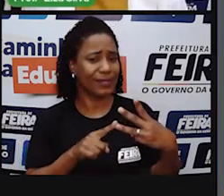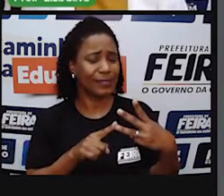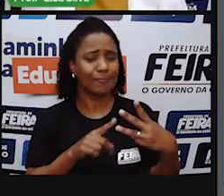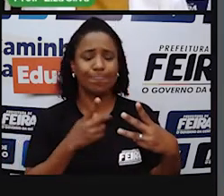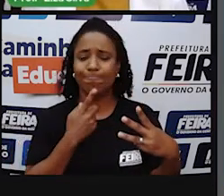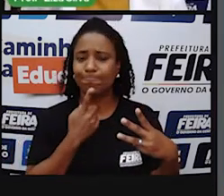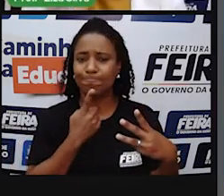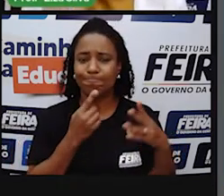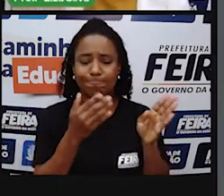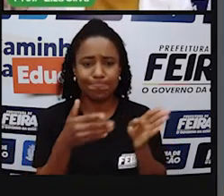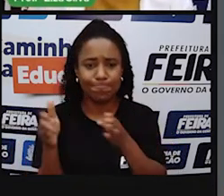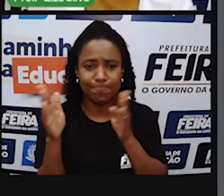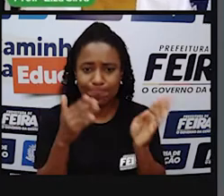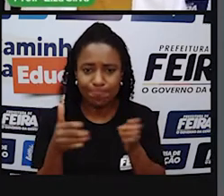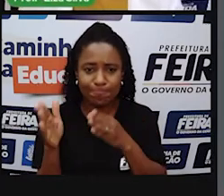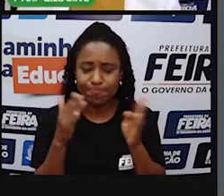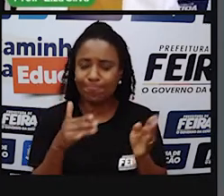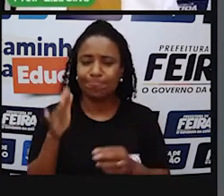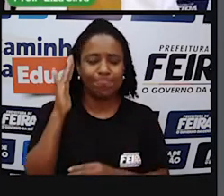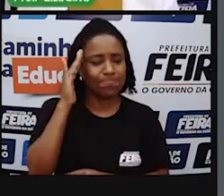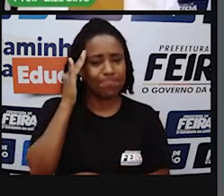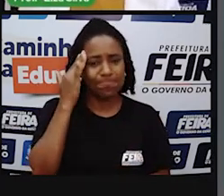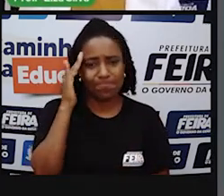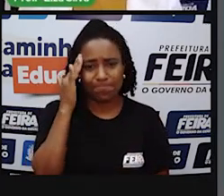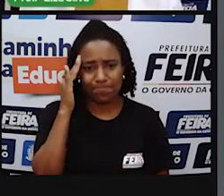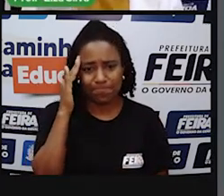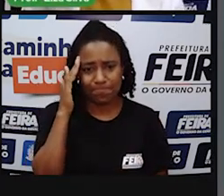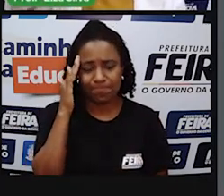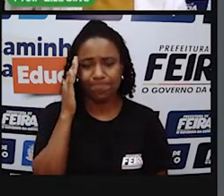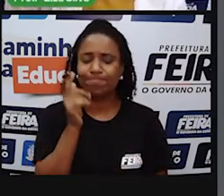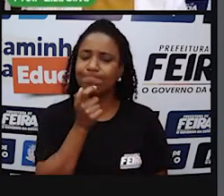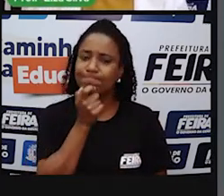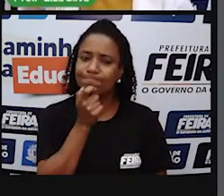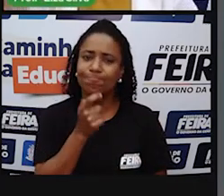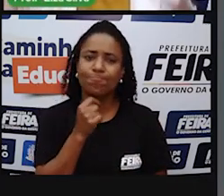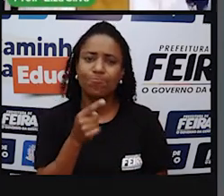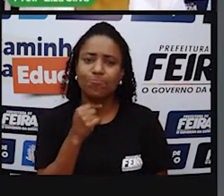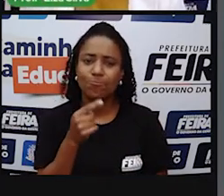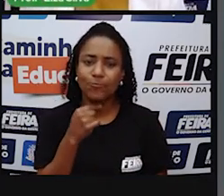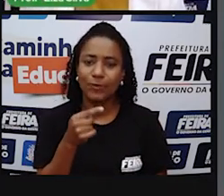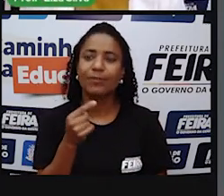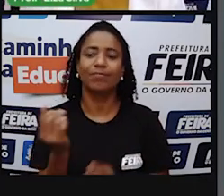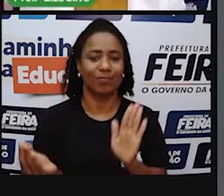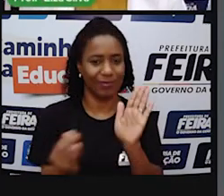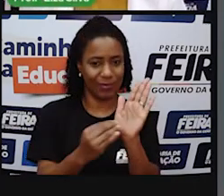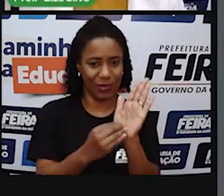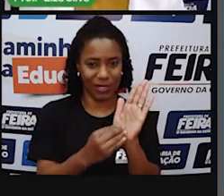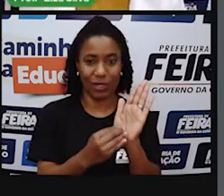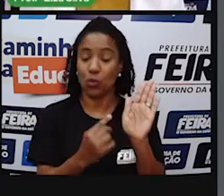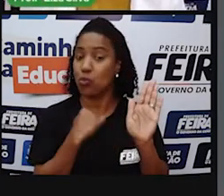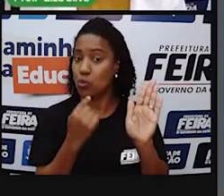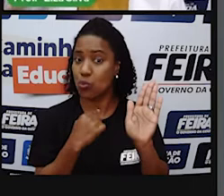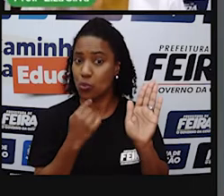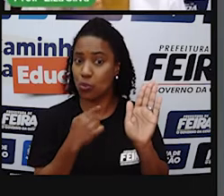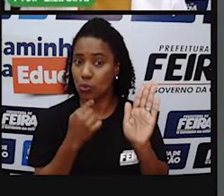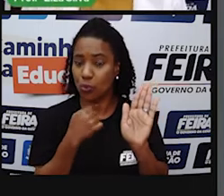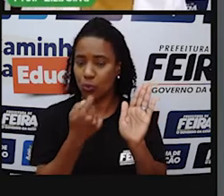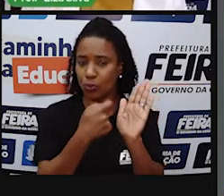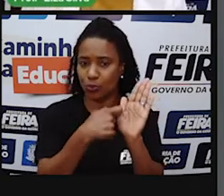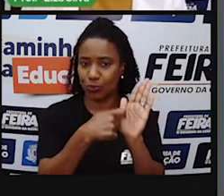dúvidas que vão surgindo no decorrer da aula, coloque o título DAUS. Dúvidas.